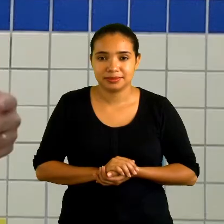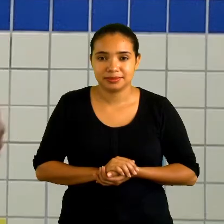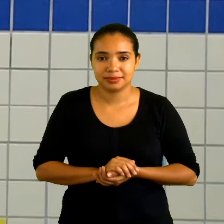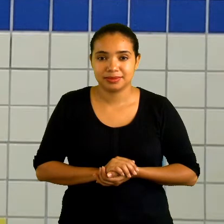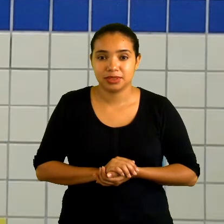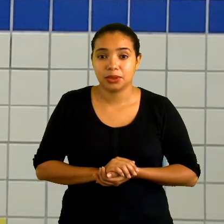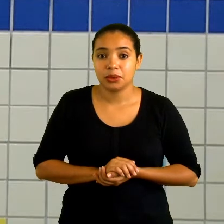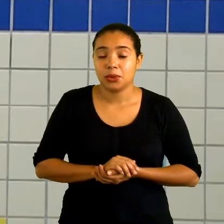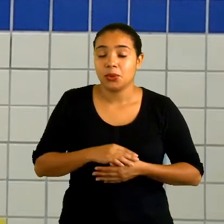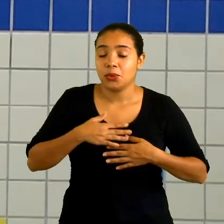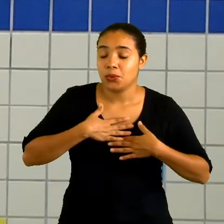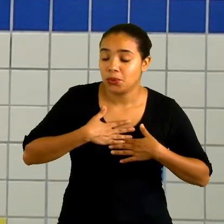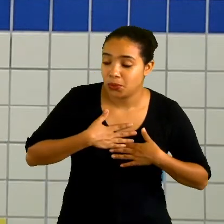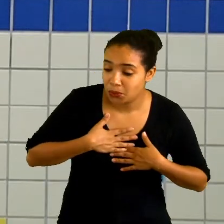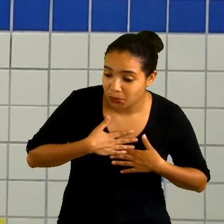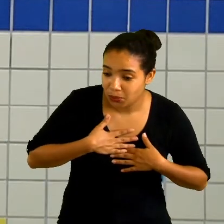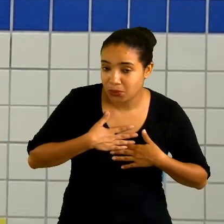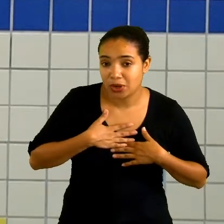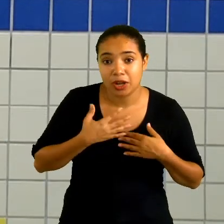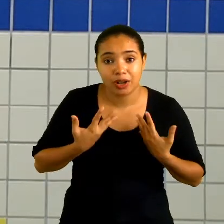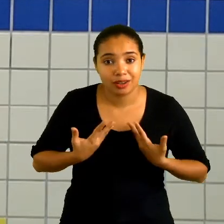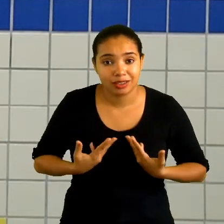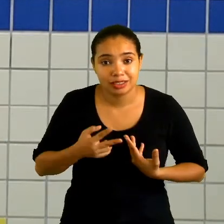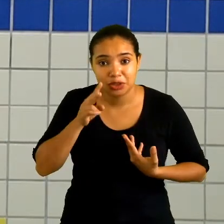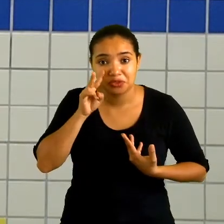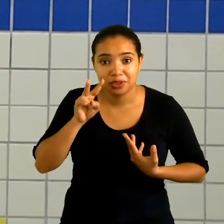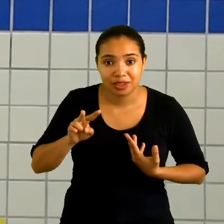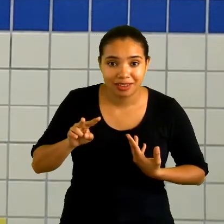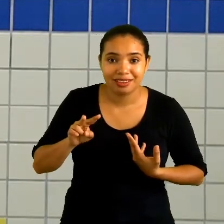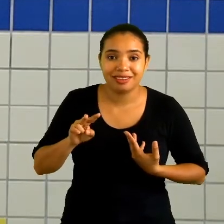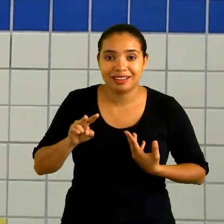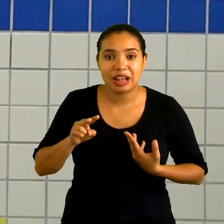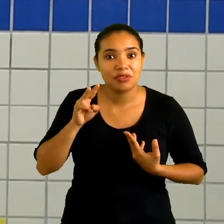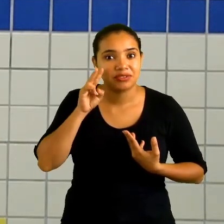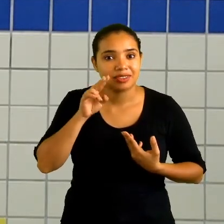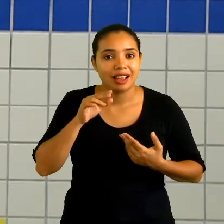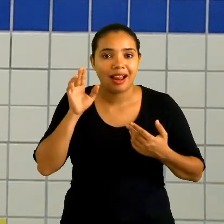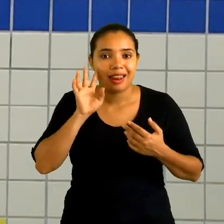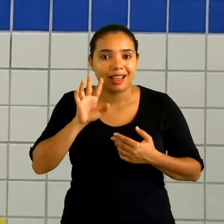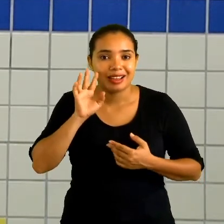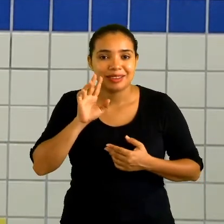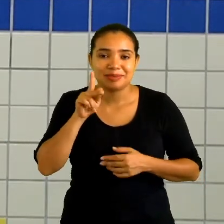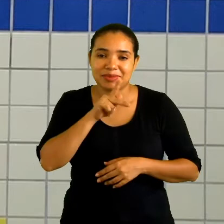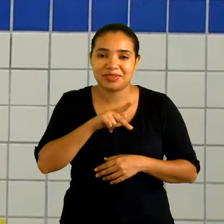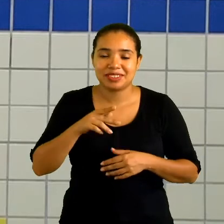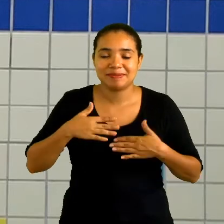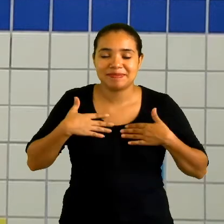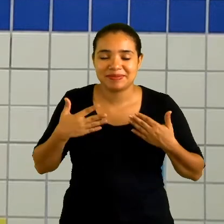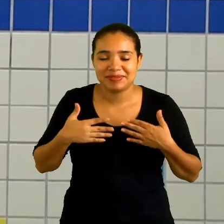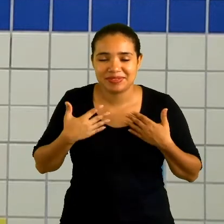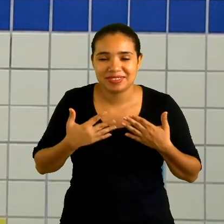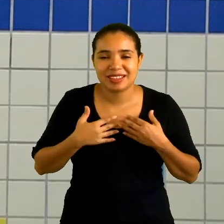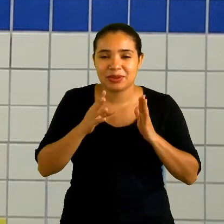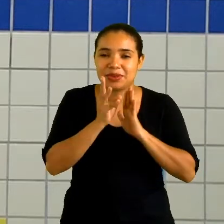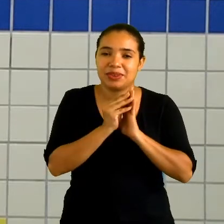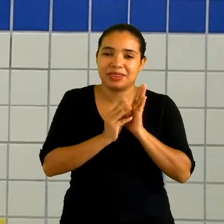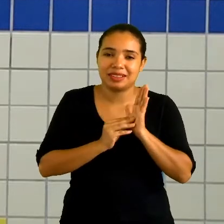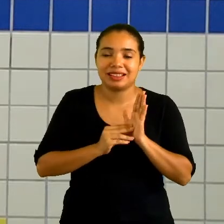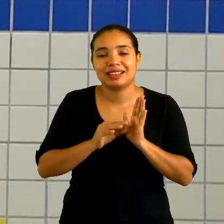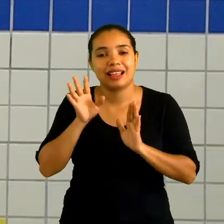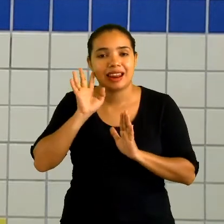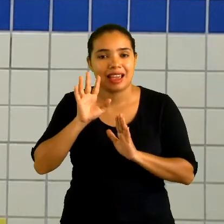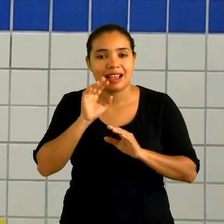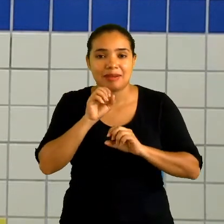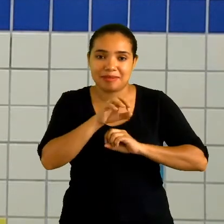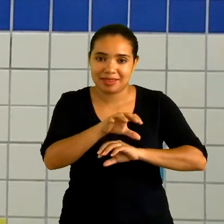Ufa! Fiquei cansado só de olhar. Viu que show? Os nossos professores estão super empolgados, cada dia um conteúdo mais bacana que o